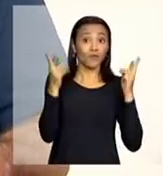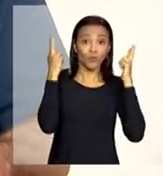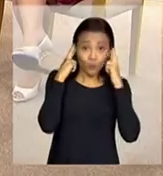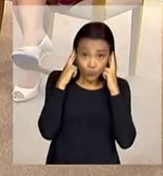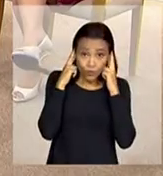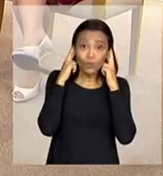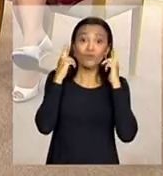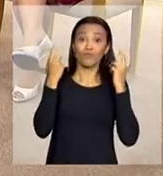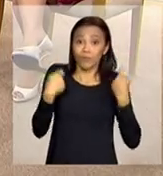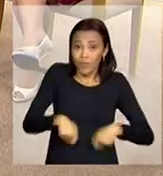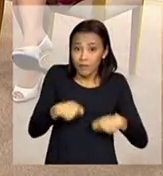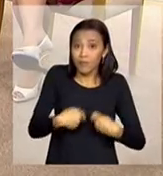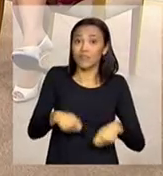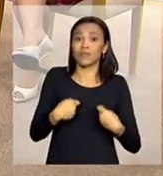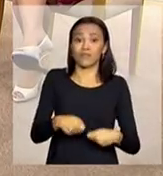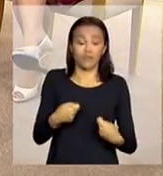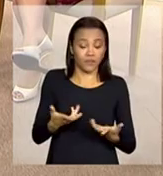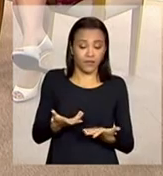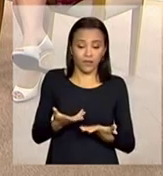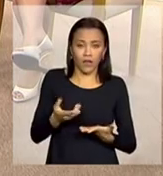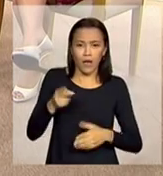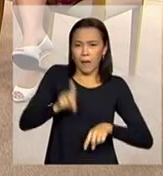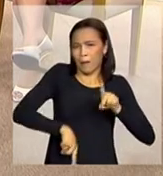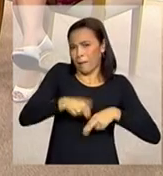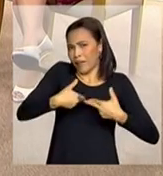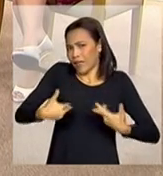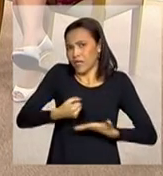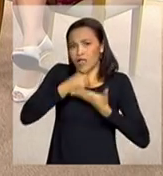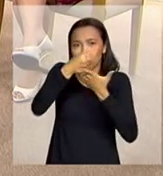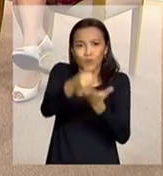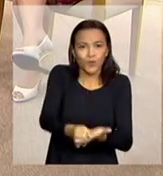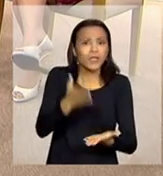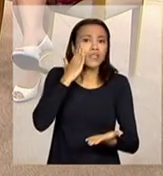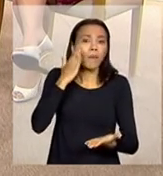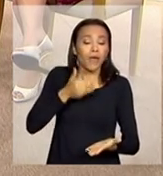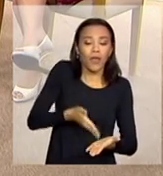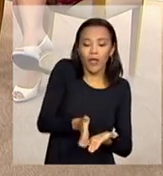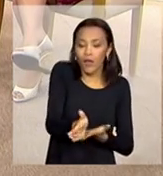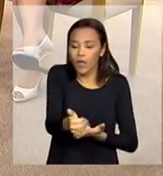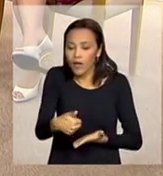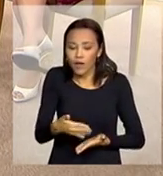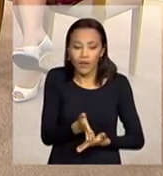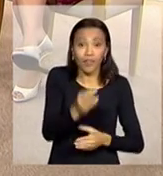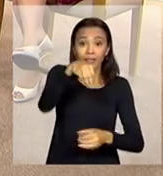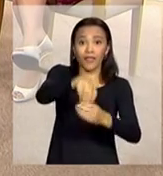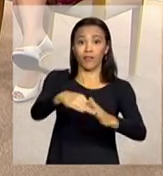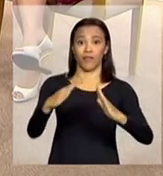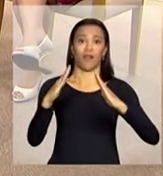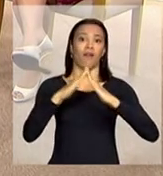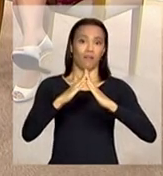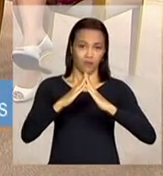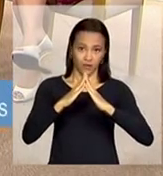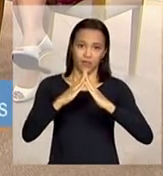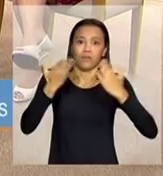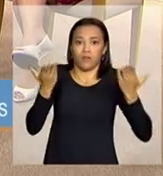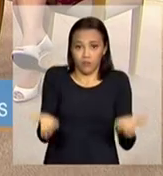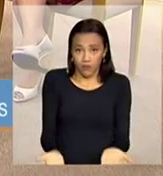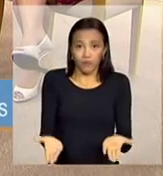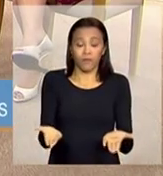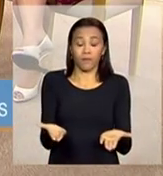auditiva que vai necessitar de uma série de outros recursos para que consiga a mobilidade de vir dentro da casa isso a gente está falando de um